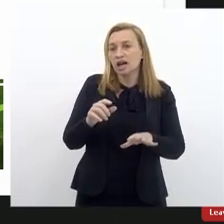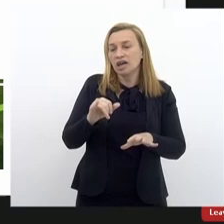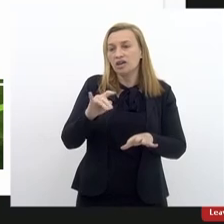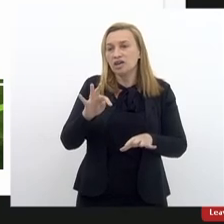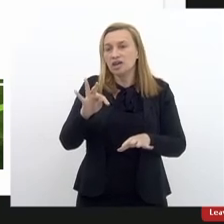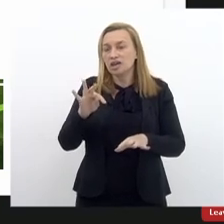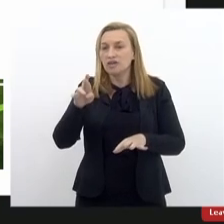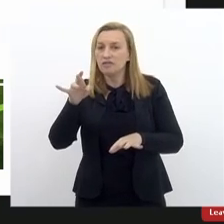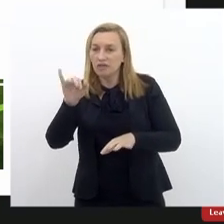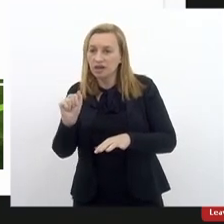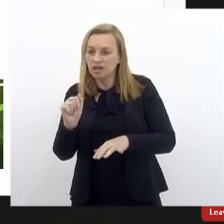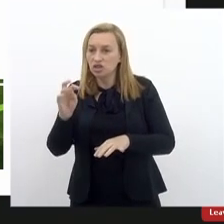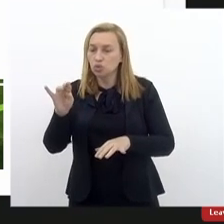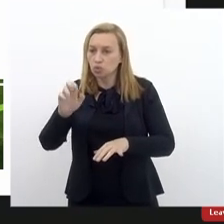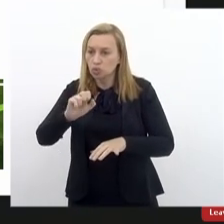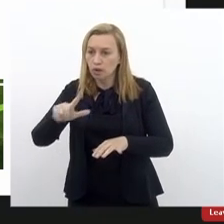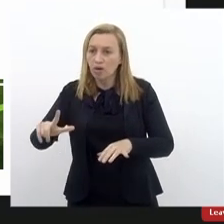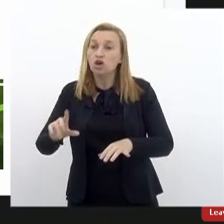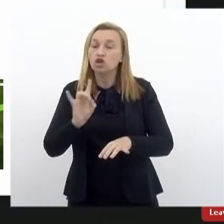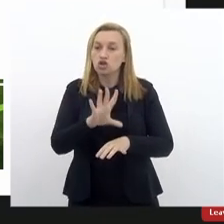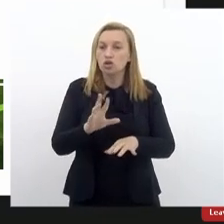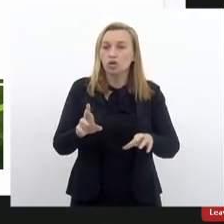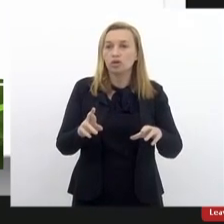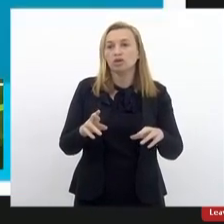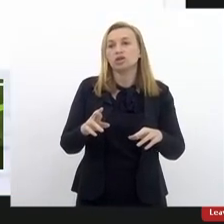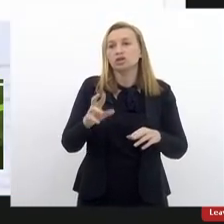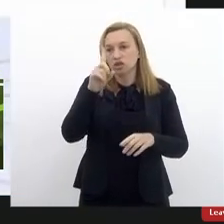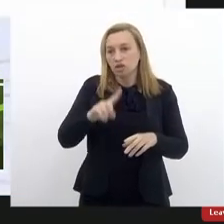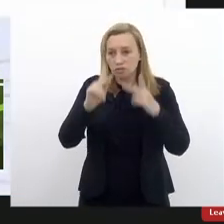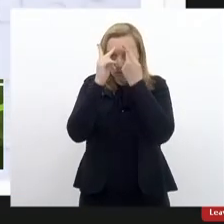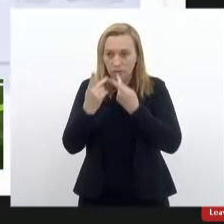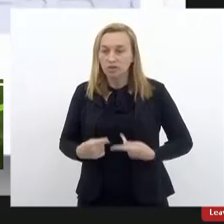questão dos recursos humanos ainda. Pode passar, por gentileza?